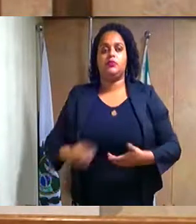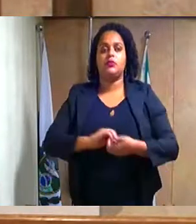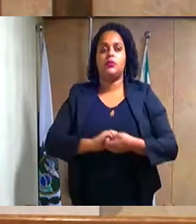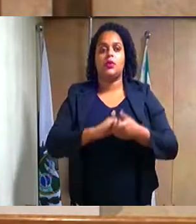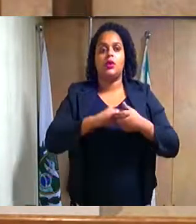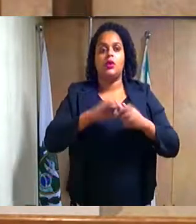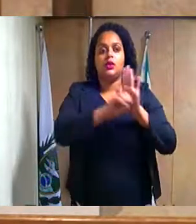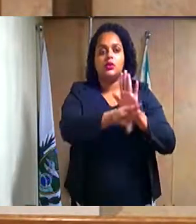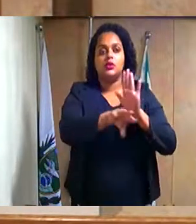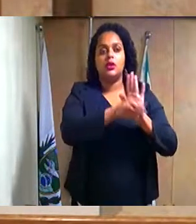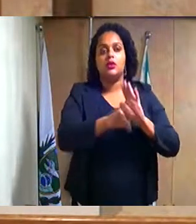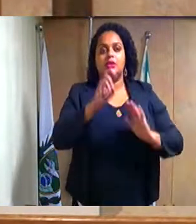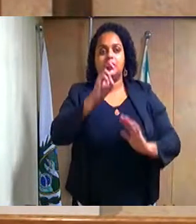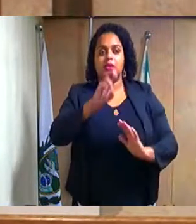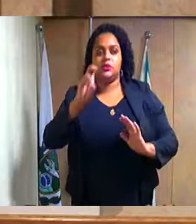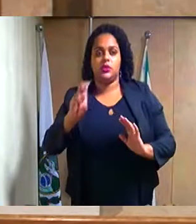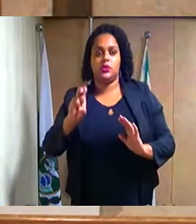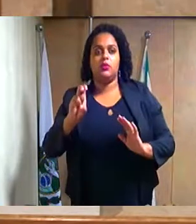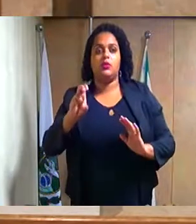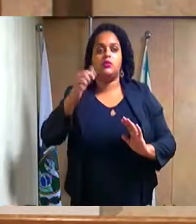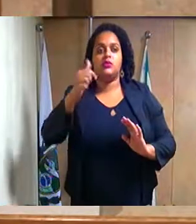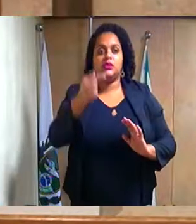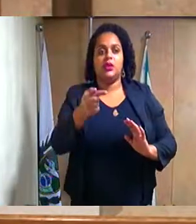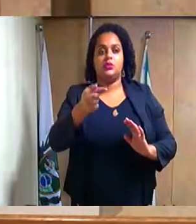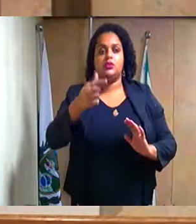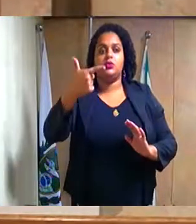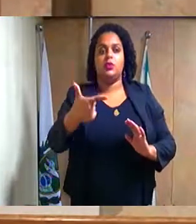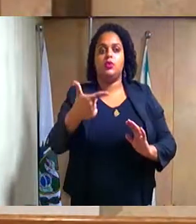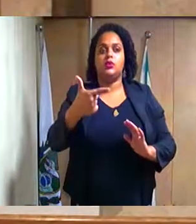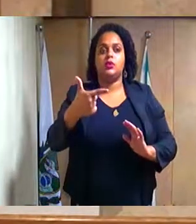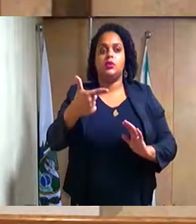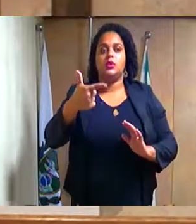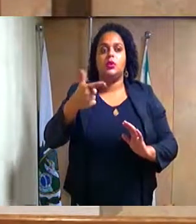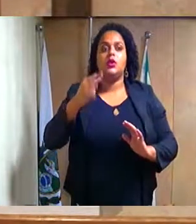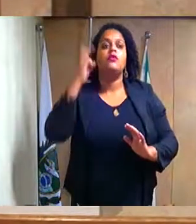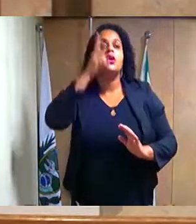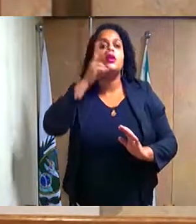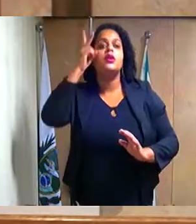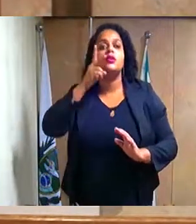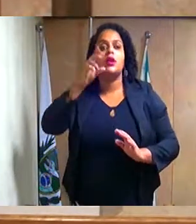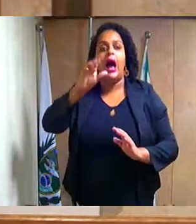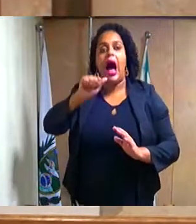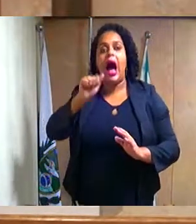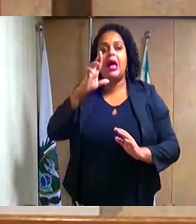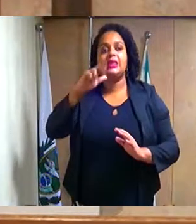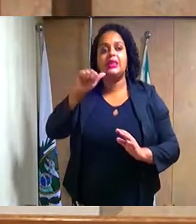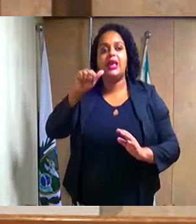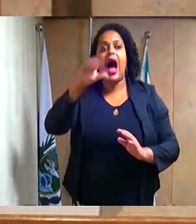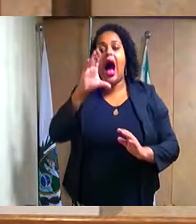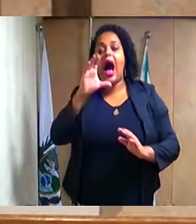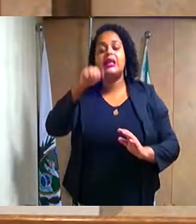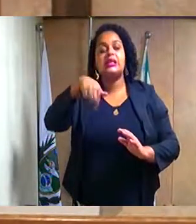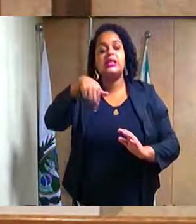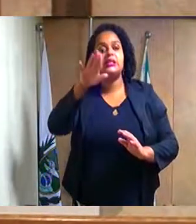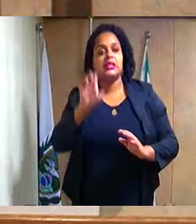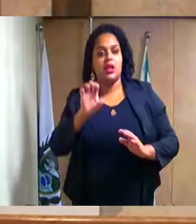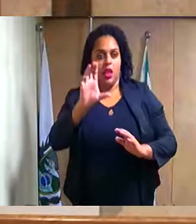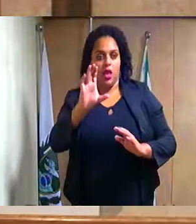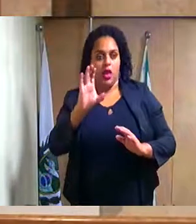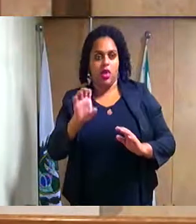Indicação número 5572, do excelente Sr. Vereador Axilei Silva Donácio do Carmo,